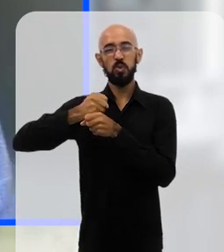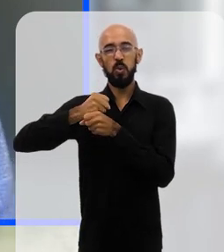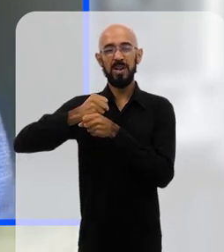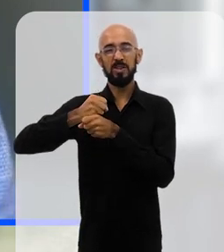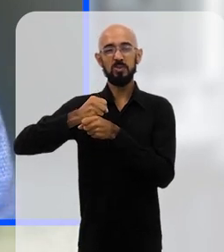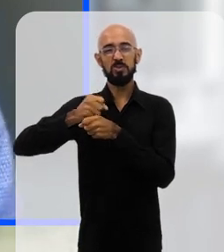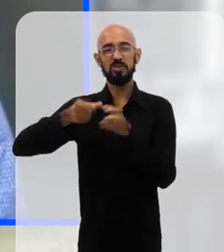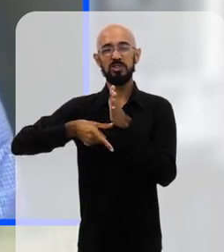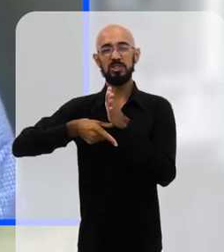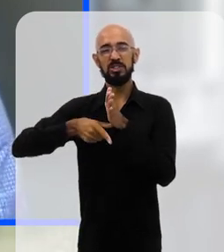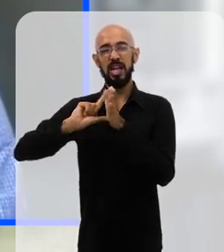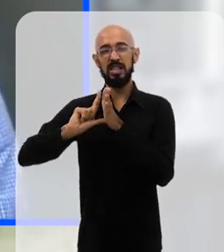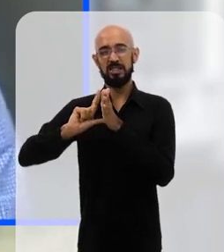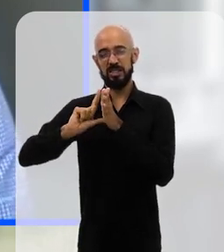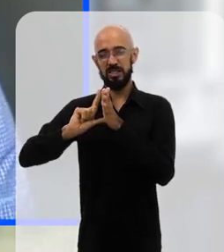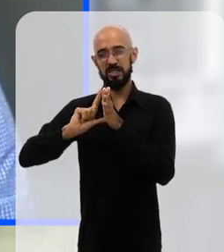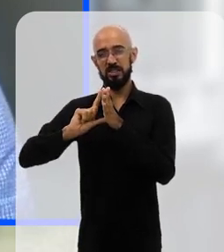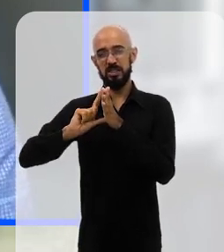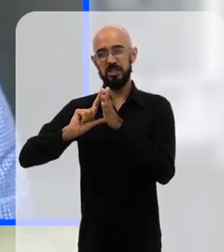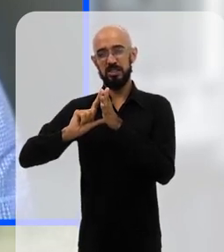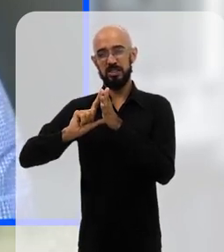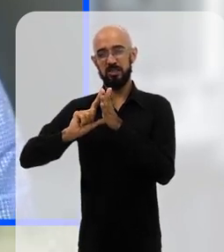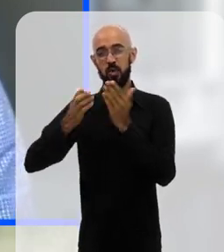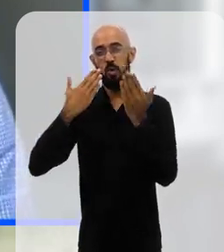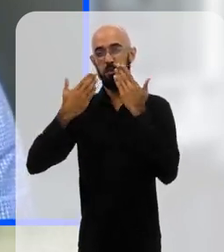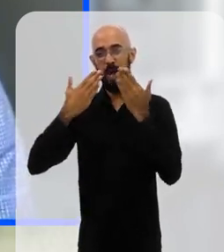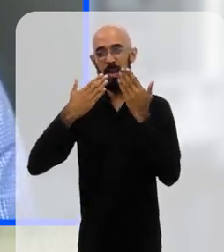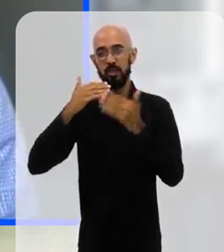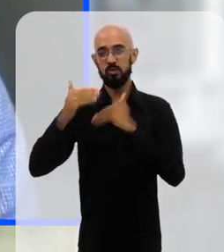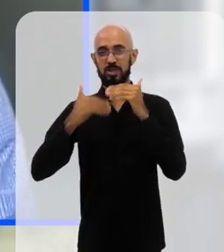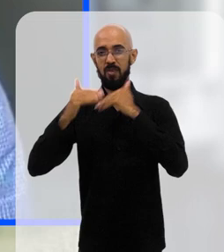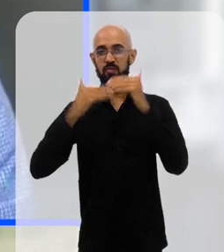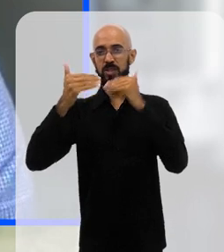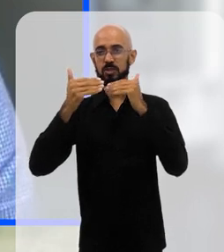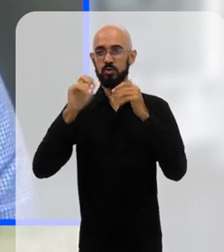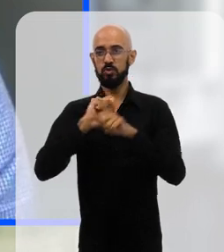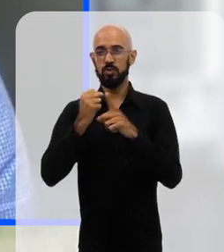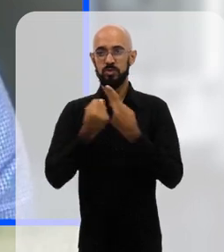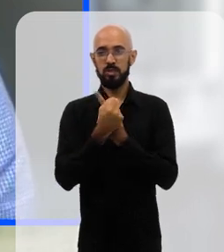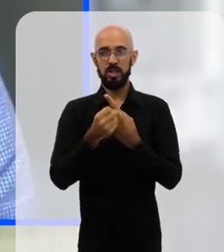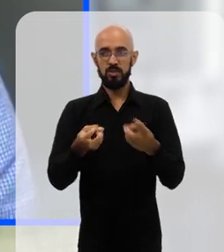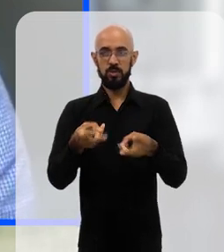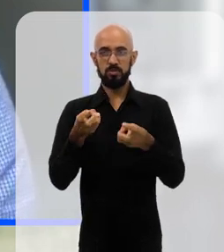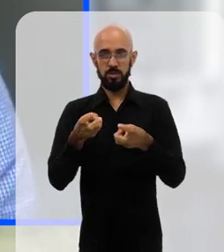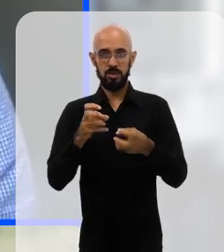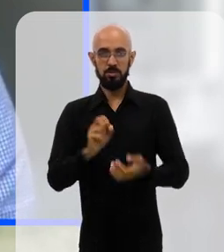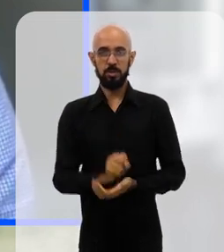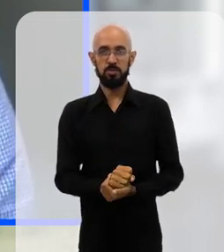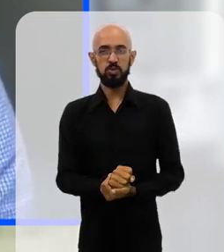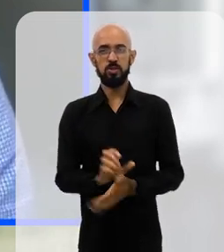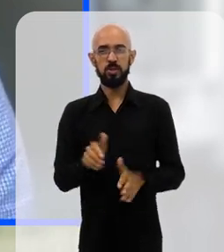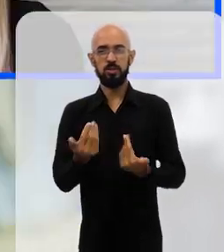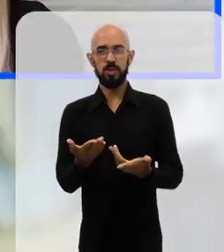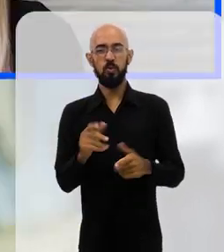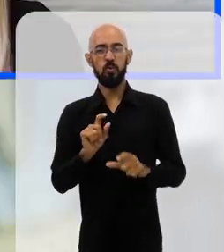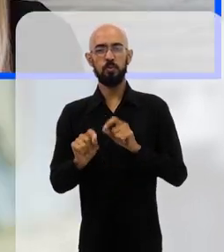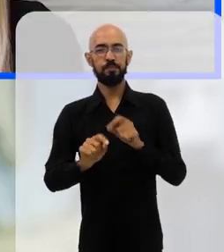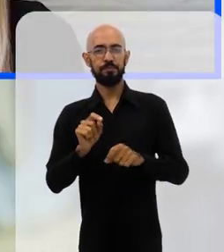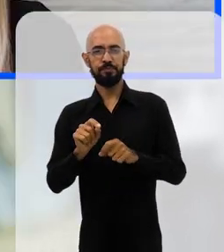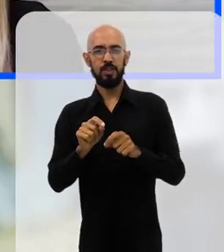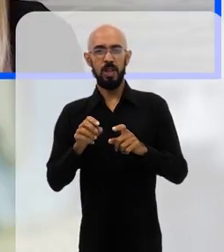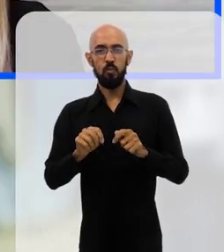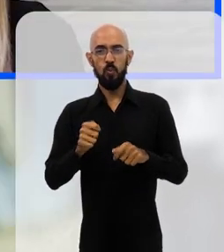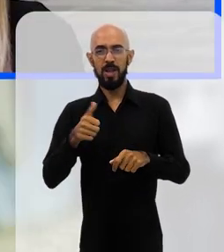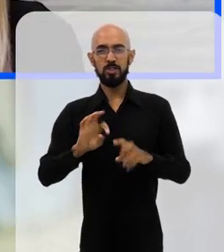18 anos com relação a todos os avanços sociais que foram observados nesse período. Então,